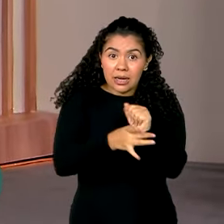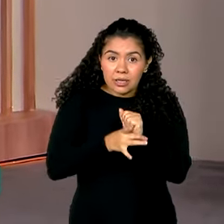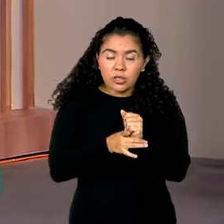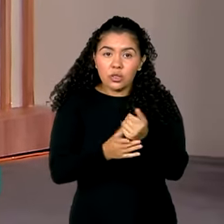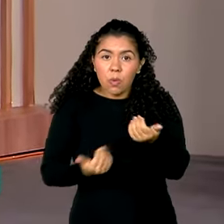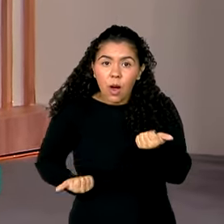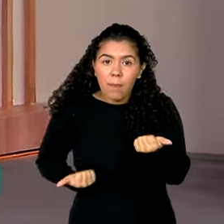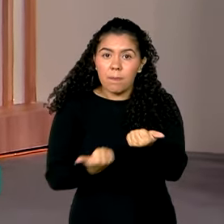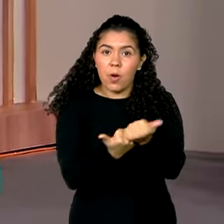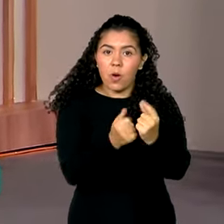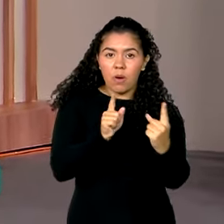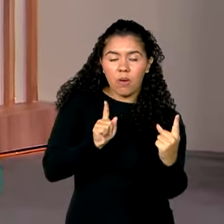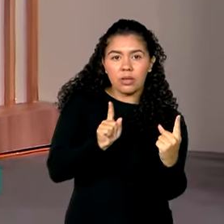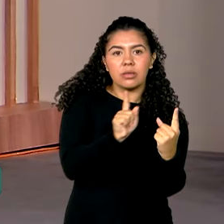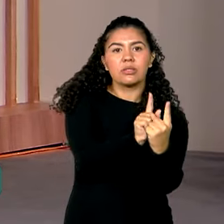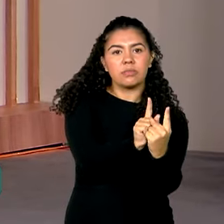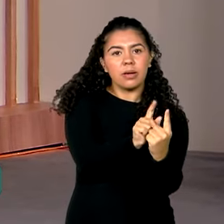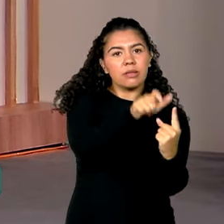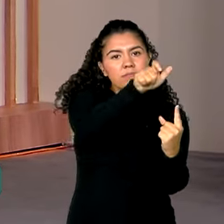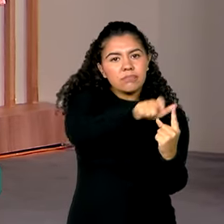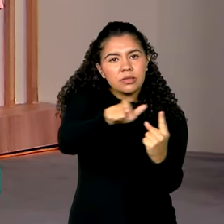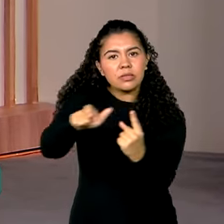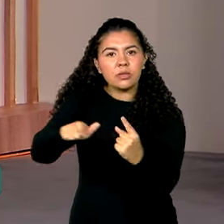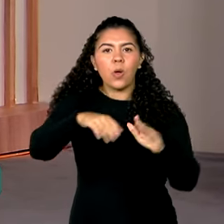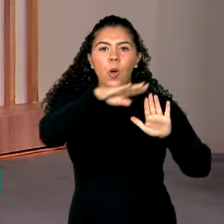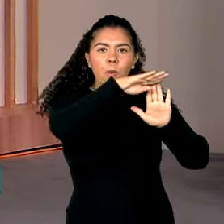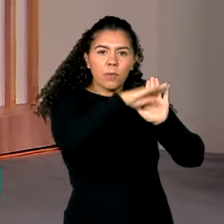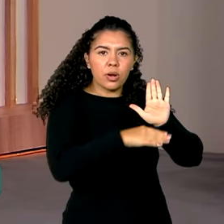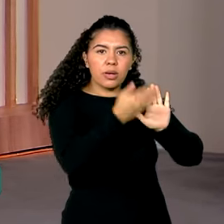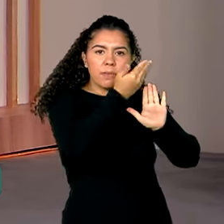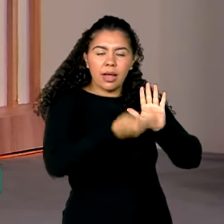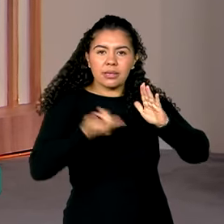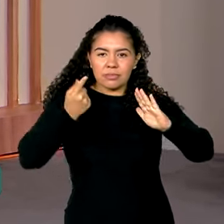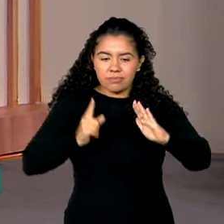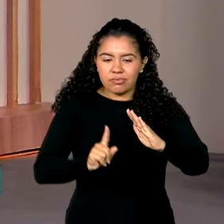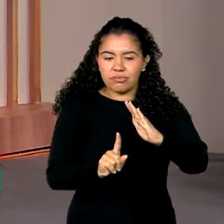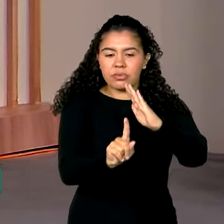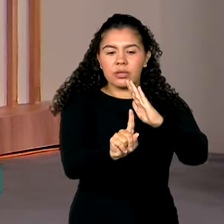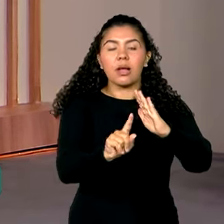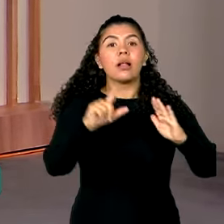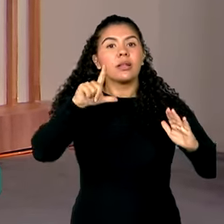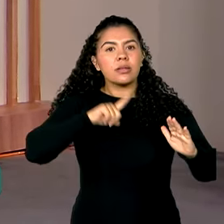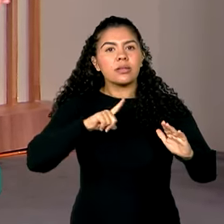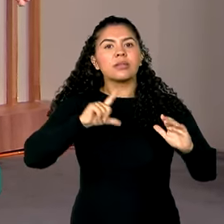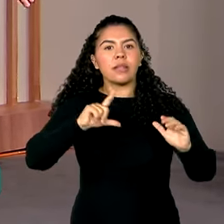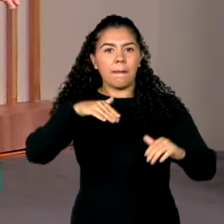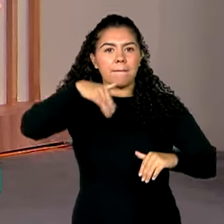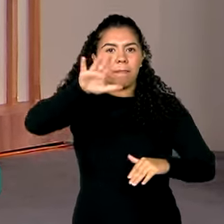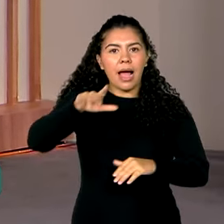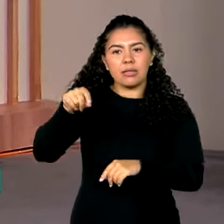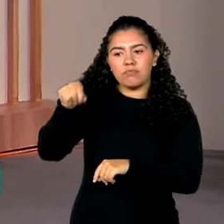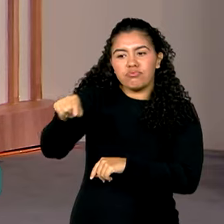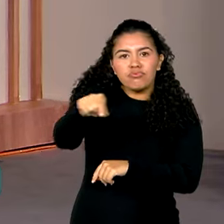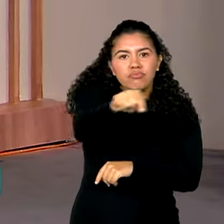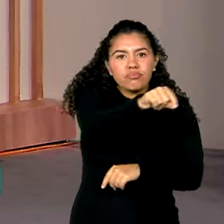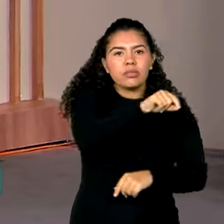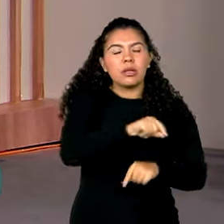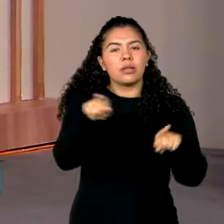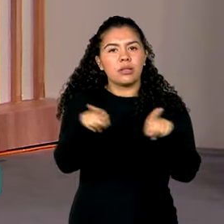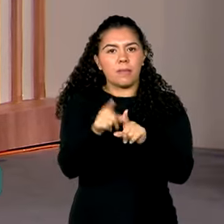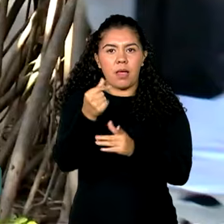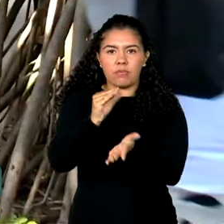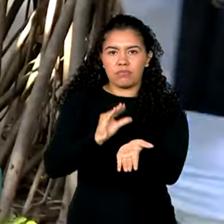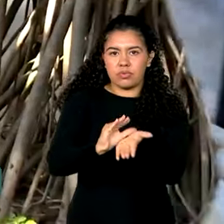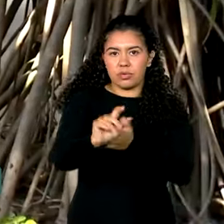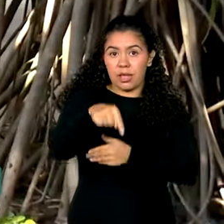assistência e a inclusão dessas pessoas que o programa De Volta para Casa vai contar com mais unidades e recursos para este